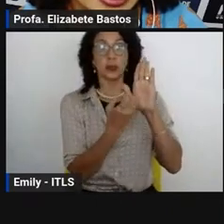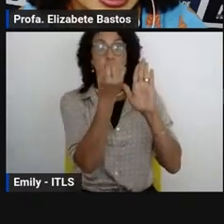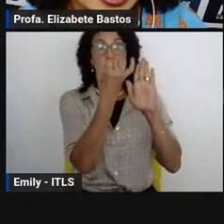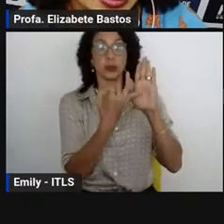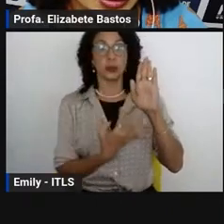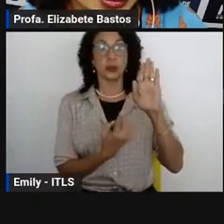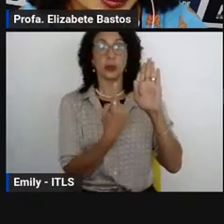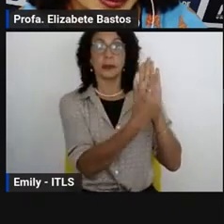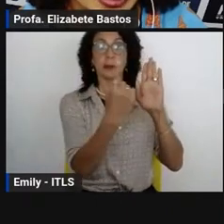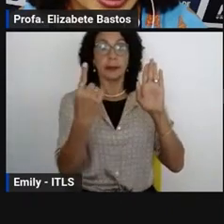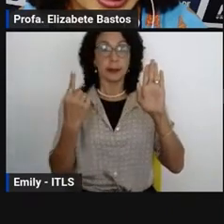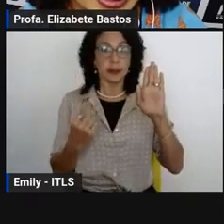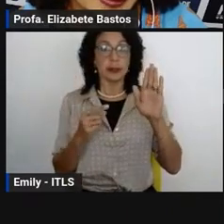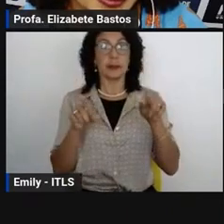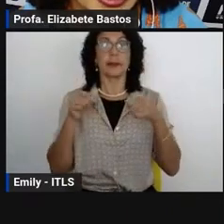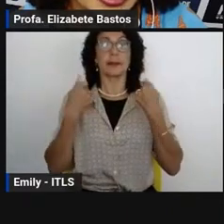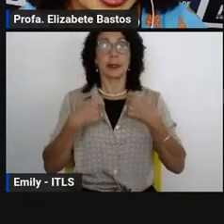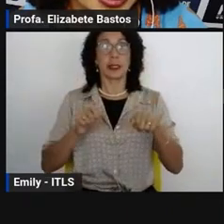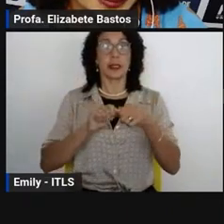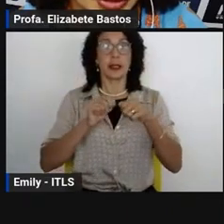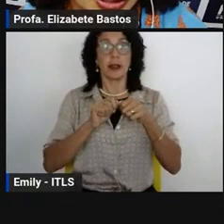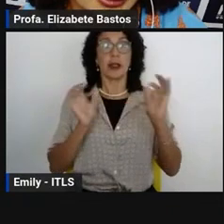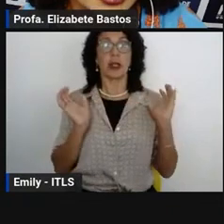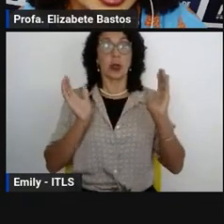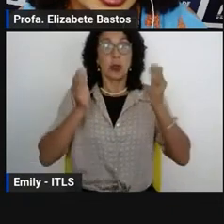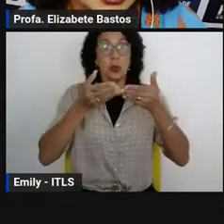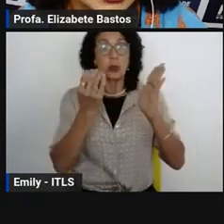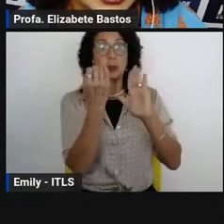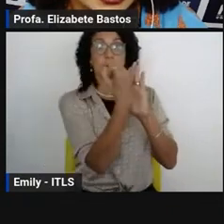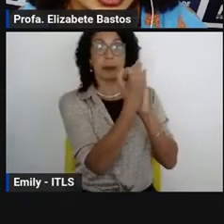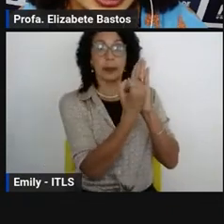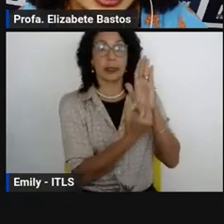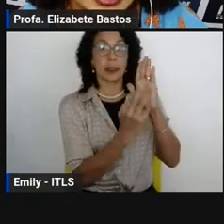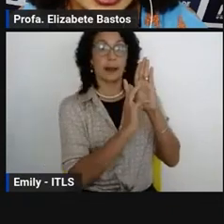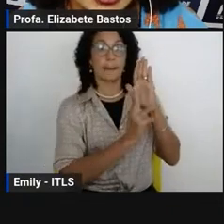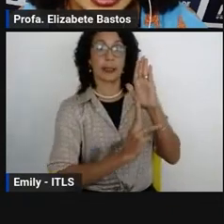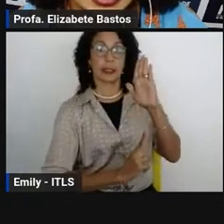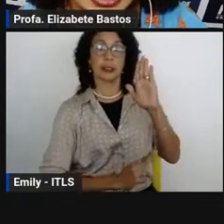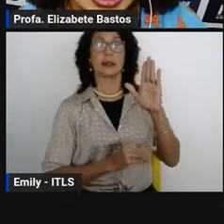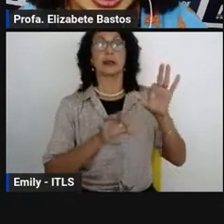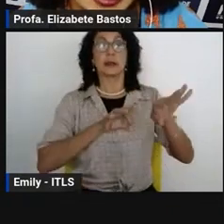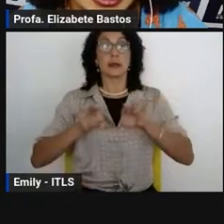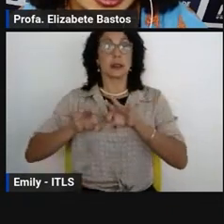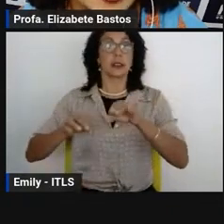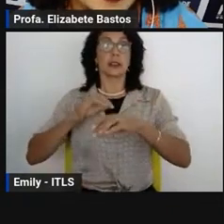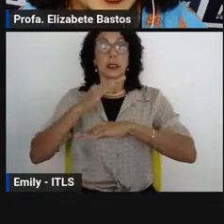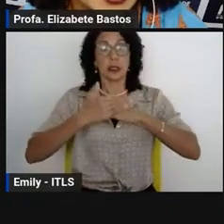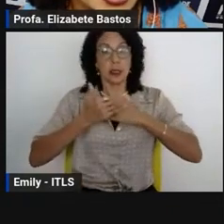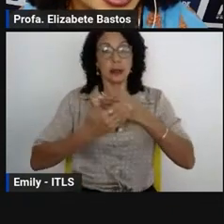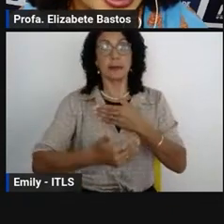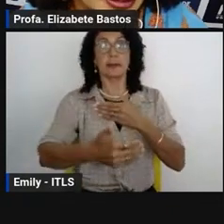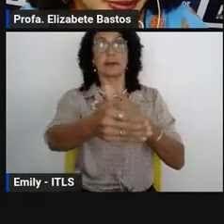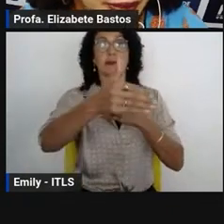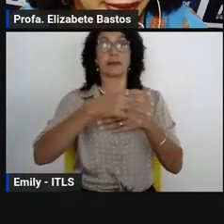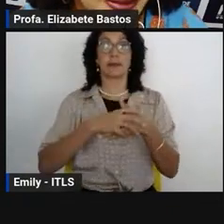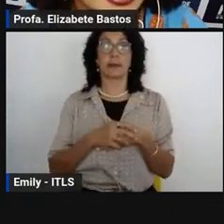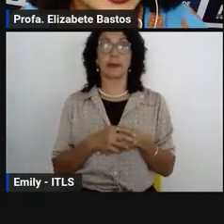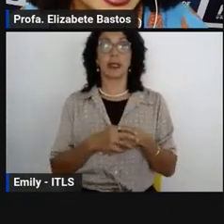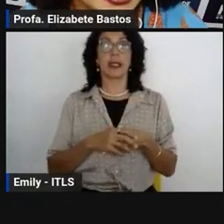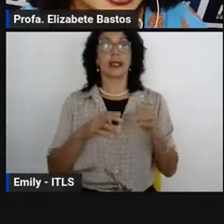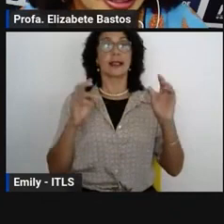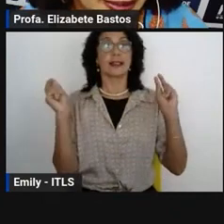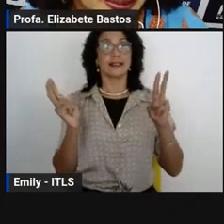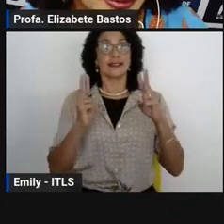Cada unidade deve construir um plano de ação para desenvolver o projeto no decorrer do ano letivo. Então, viva as leituras,